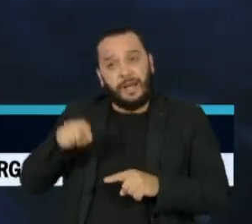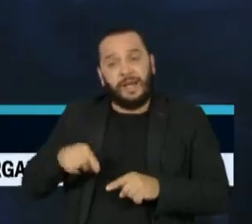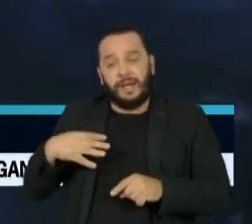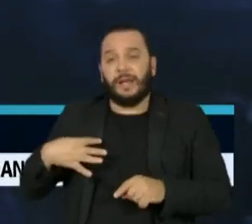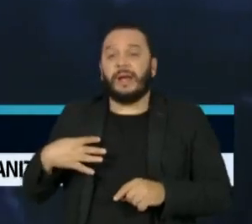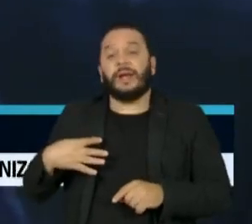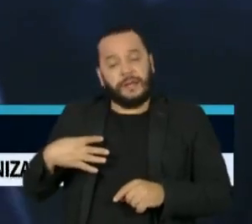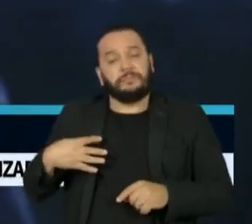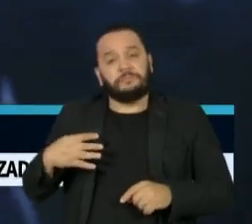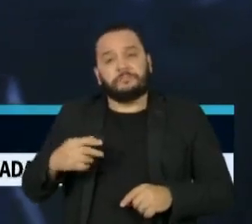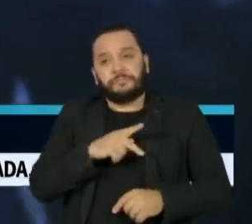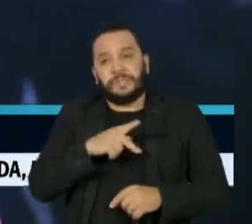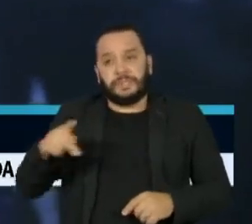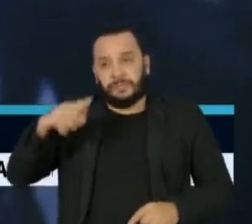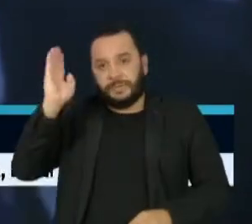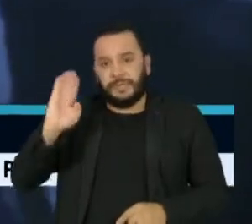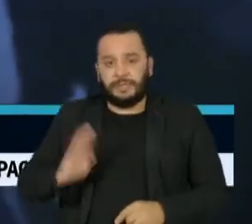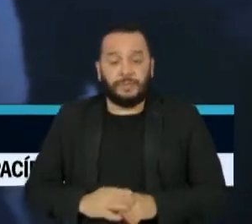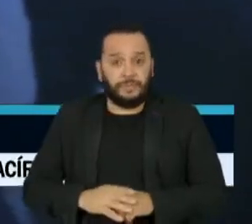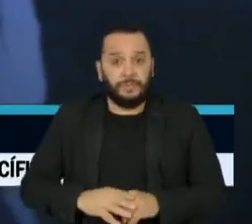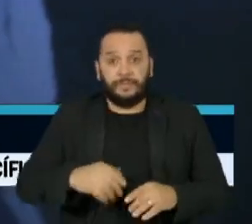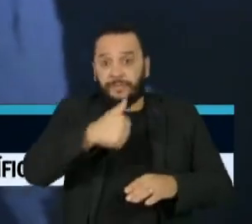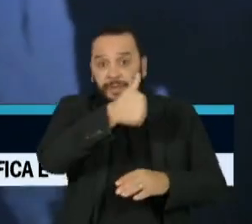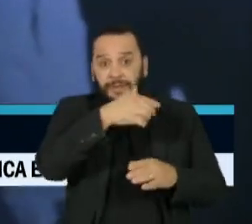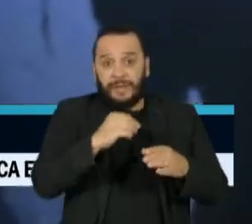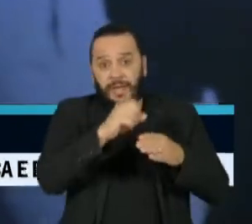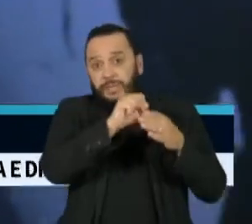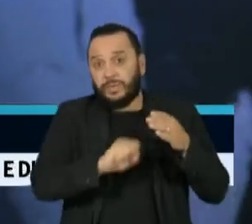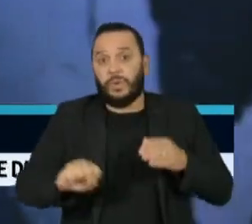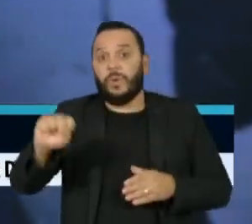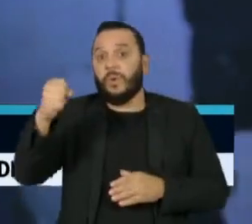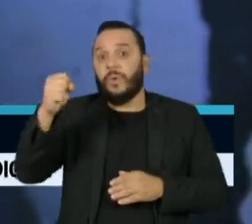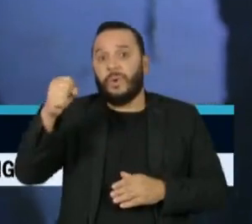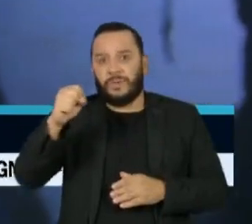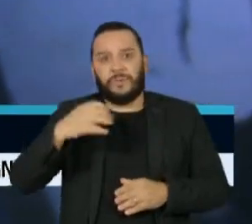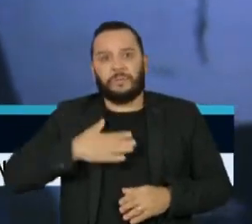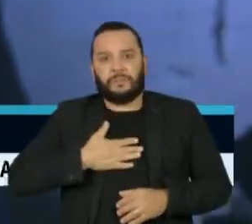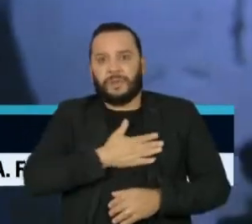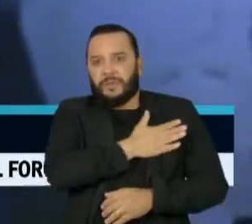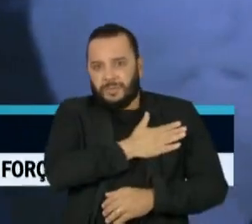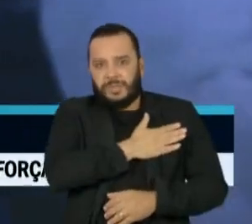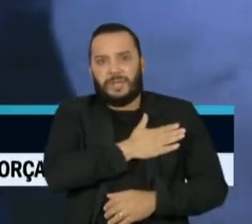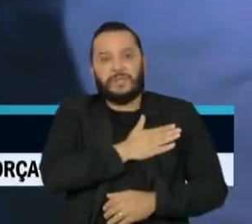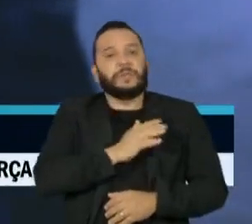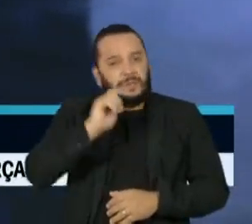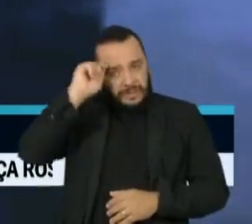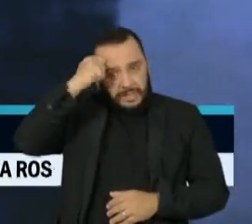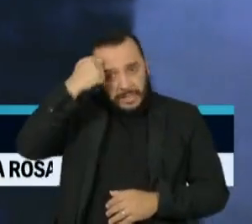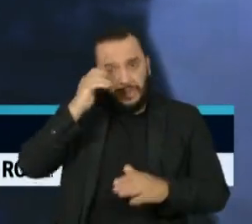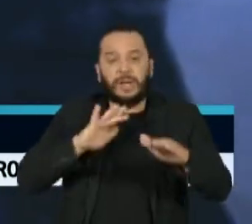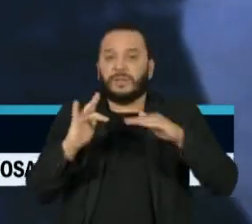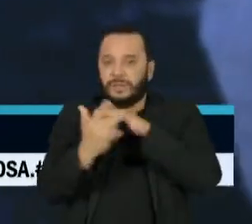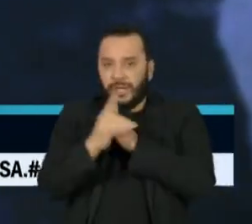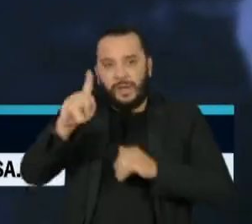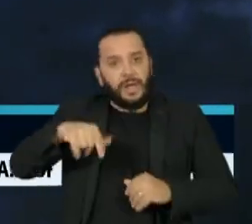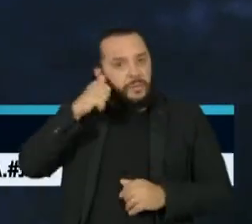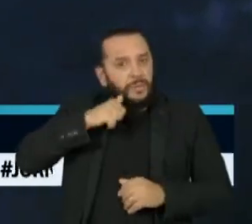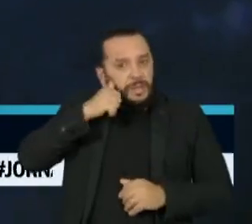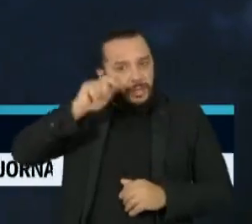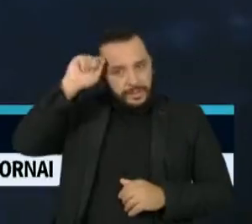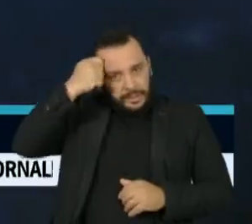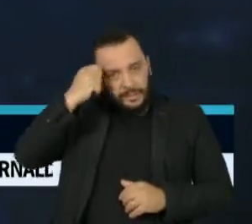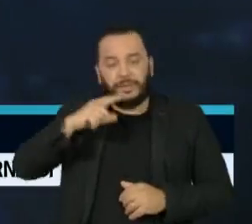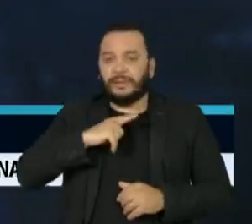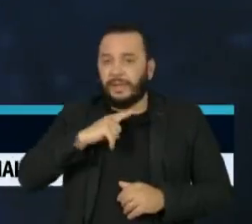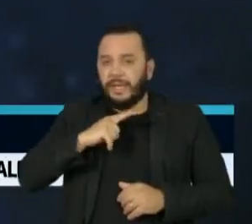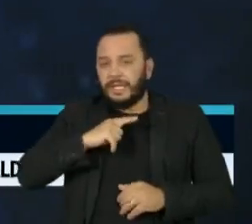Oito em cada dez vítimas de racismo nas redes sociais são mulheres negras e o discurso de ódio se esconde atrás de piadas. É